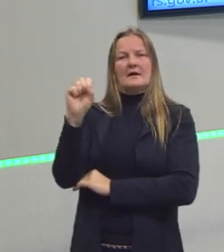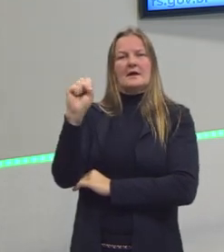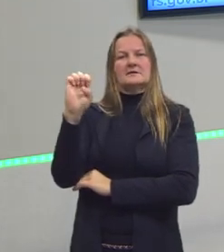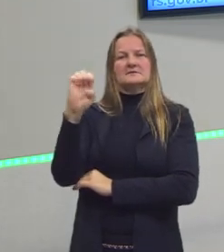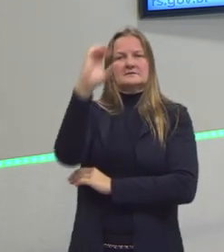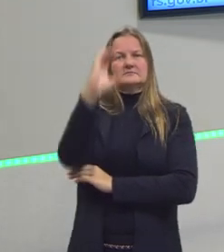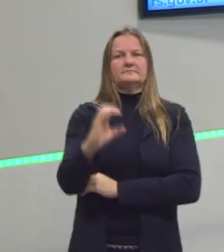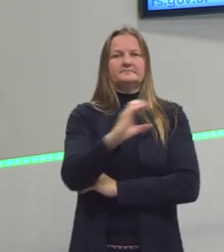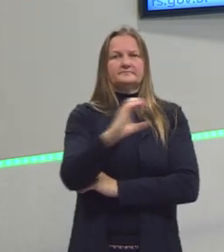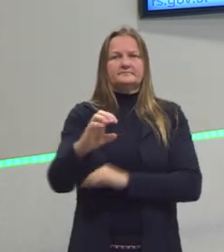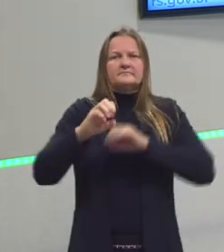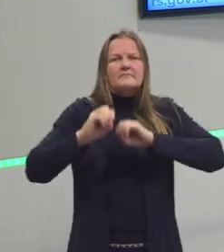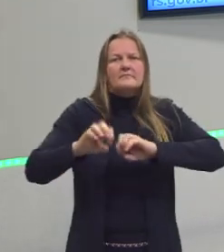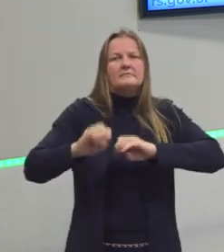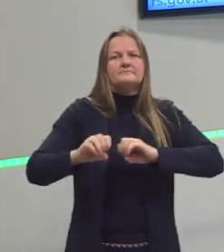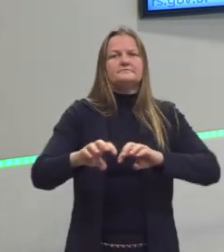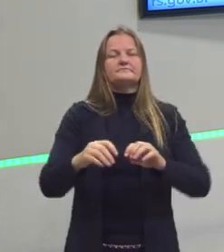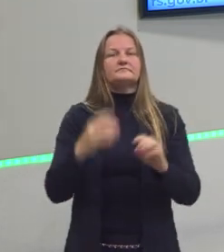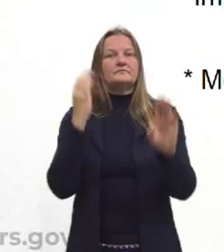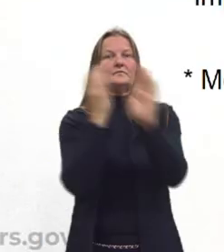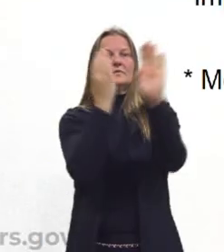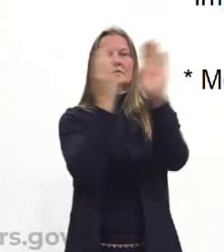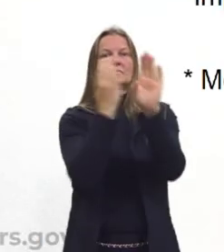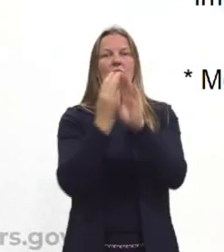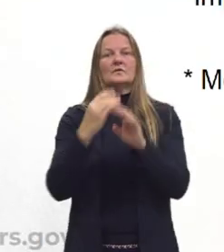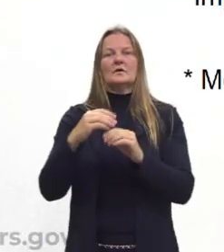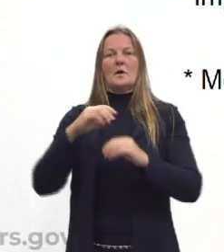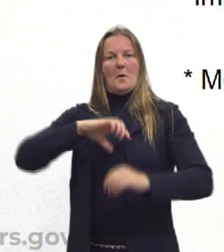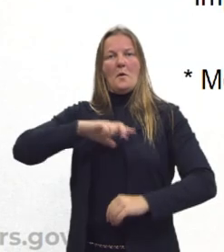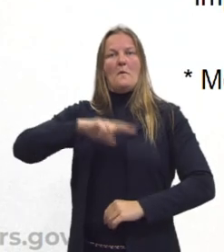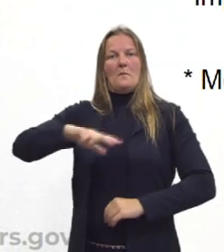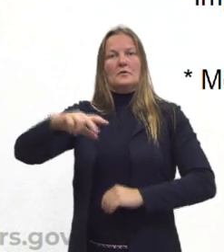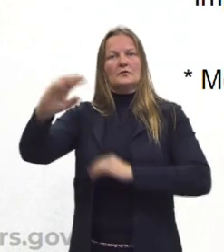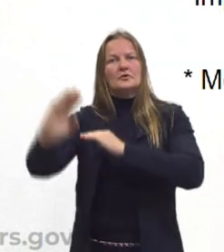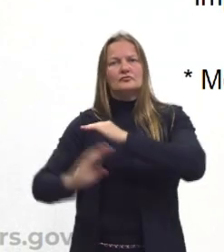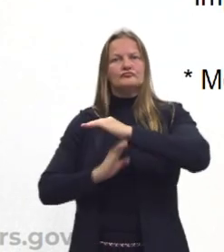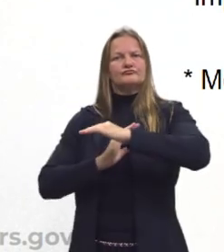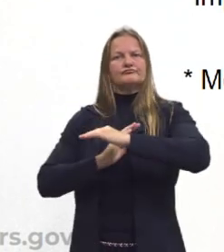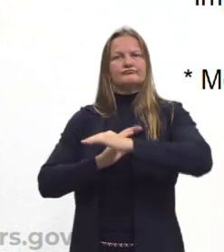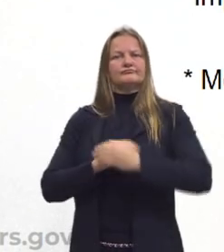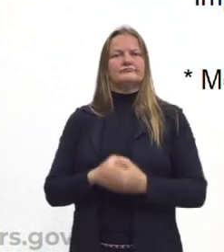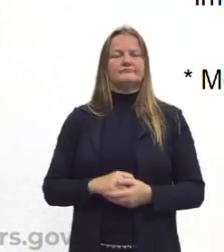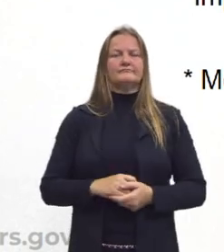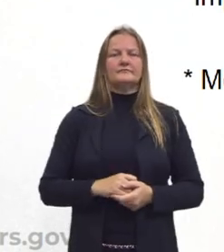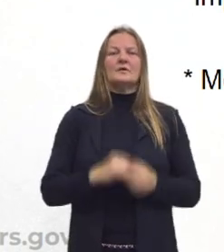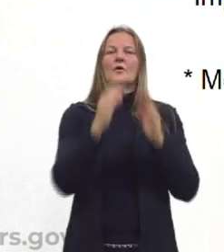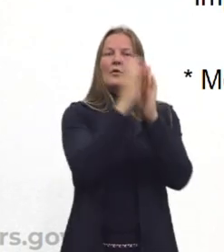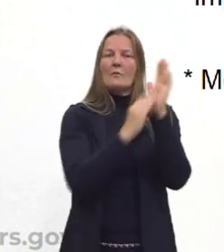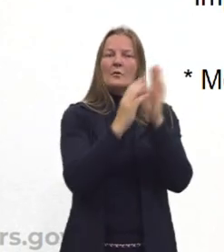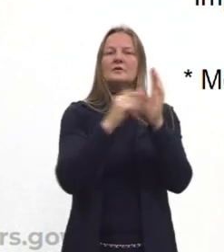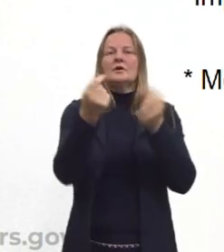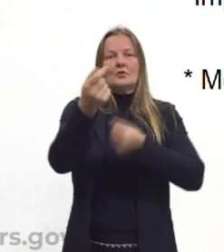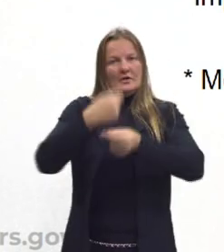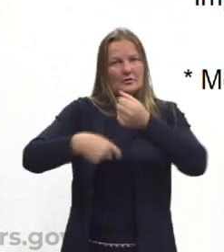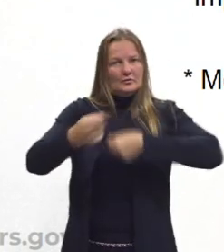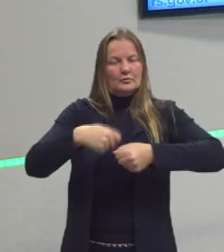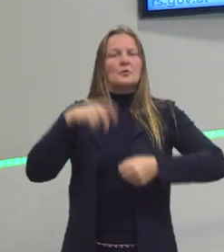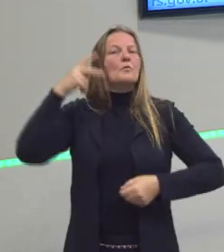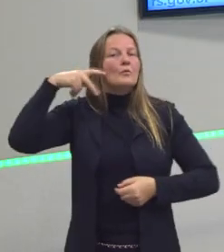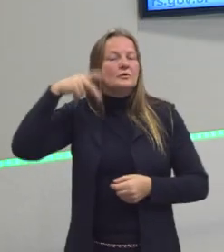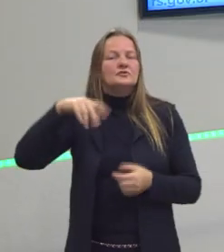as descobertas, as invasões dos portugueses e espanhóis. Então, o modelo econômico-político é